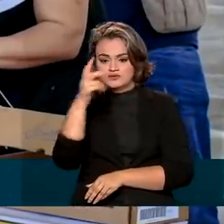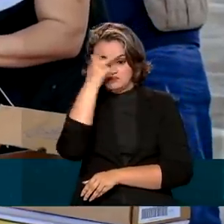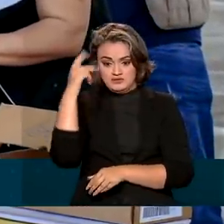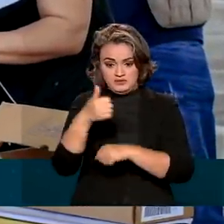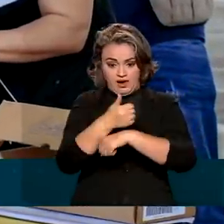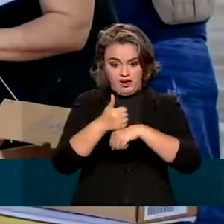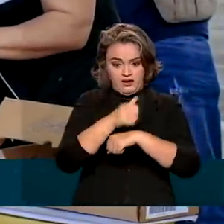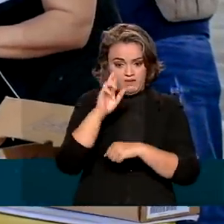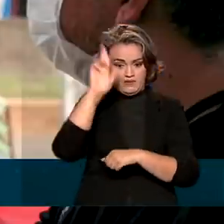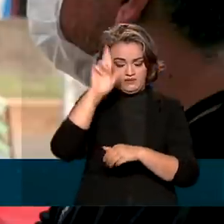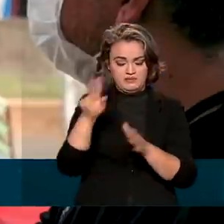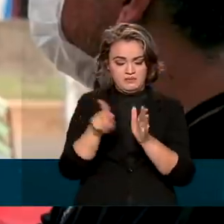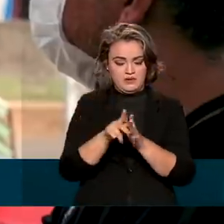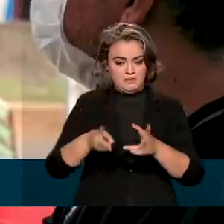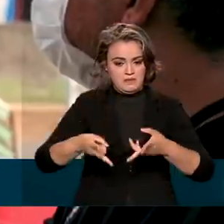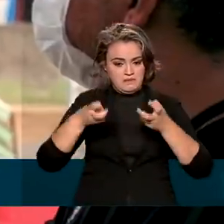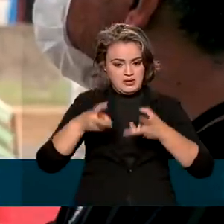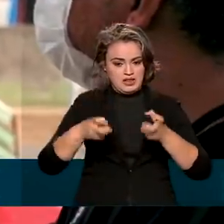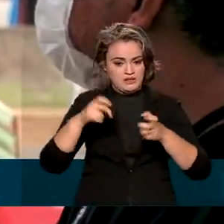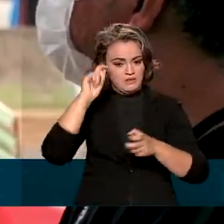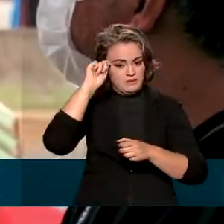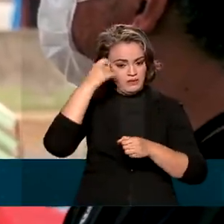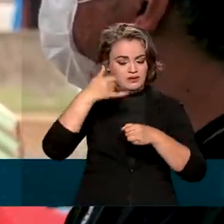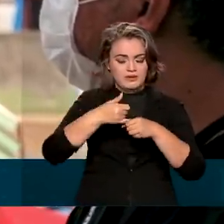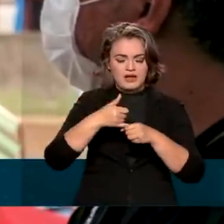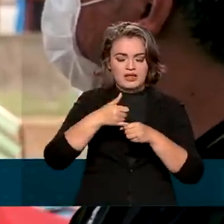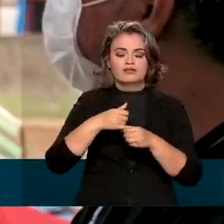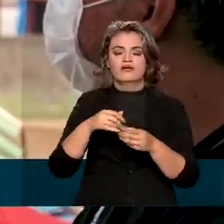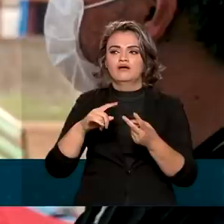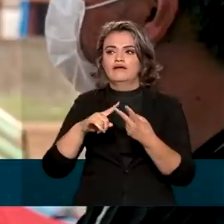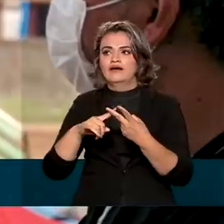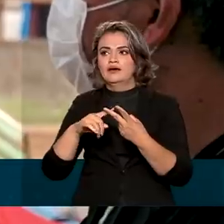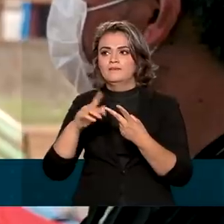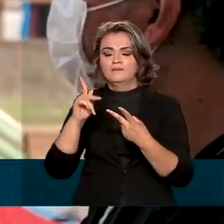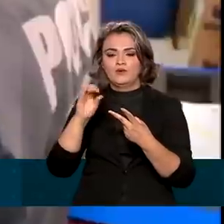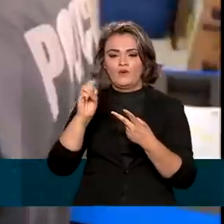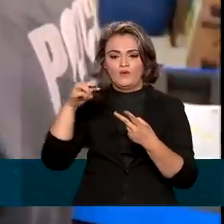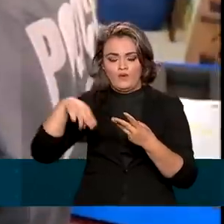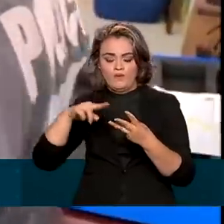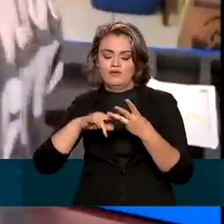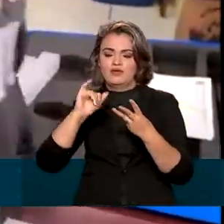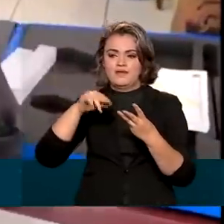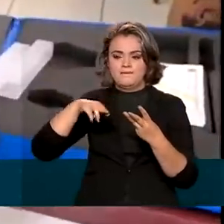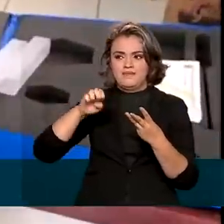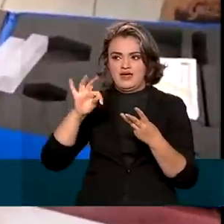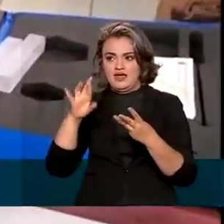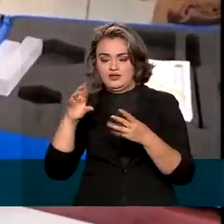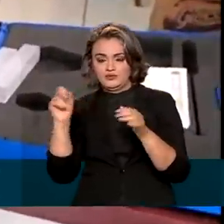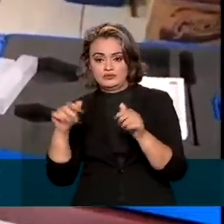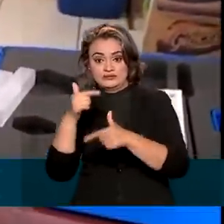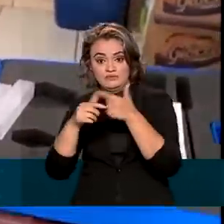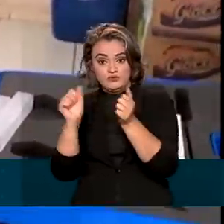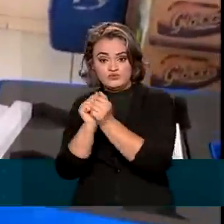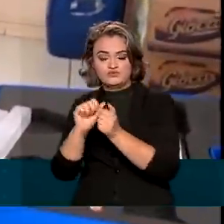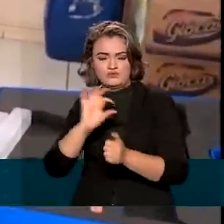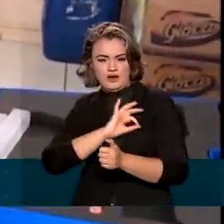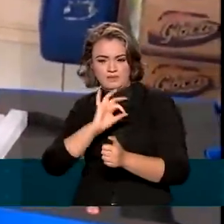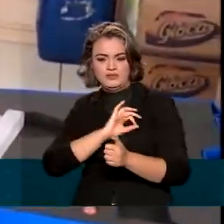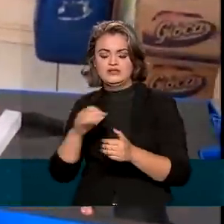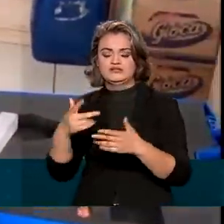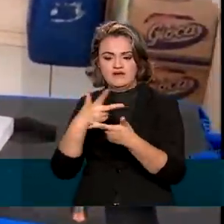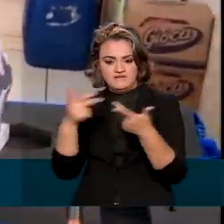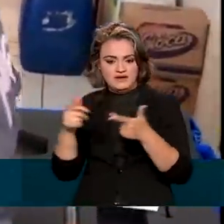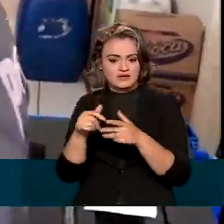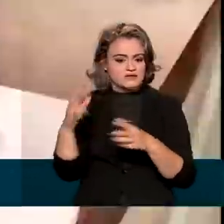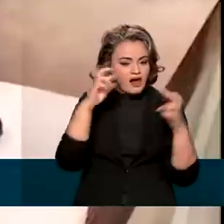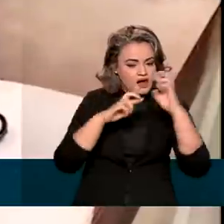Agência Nacional do Petróleo, Inmetro e PROCON se juntaram às polícias Federal, Rodoviária, Civil e Militar